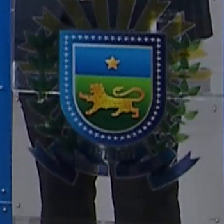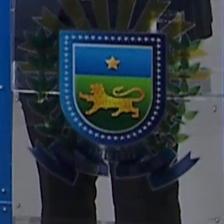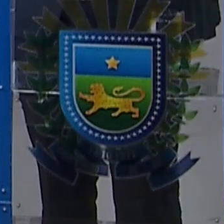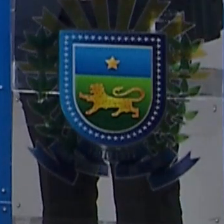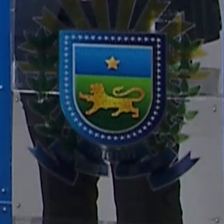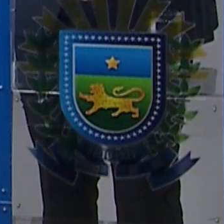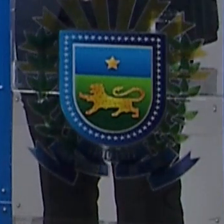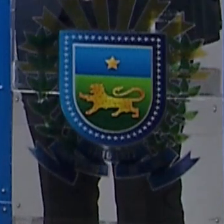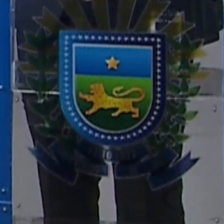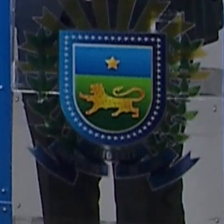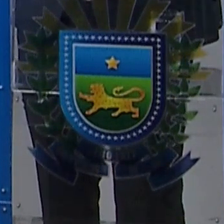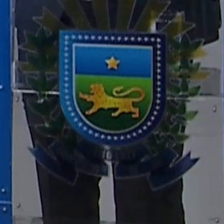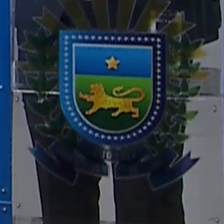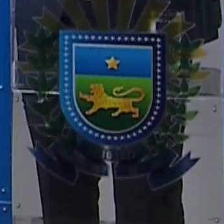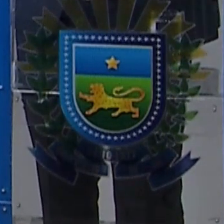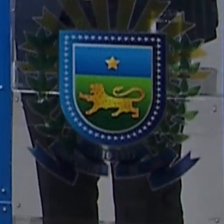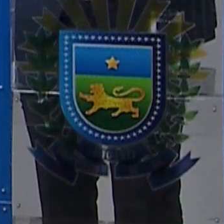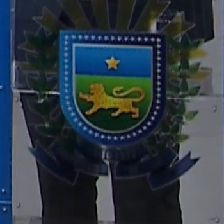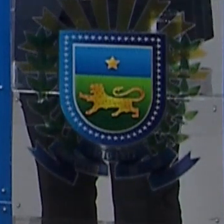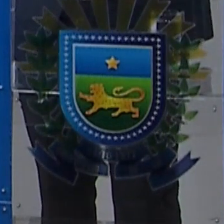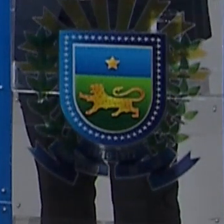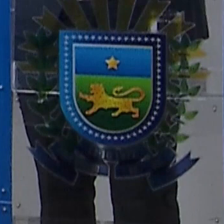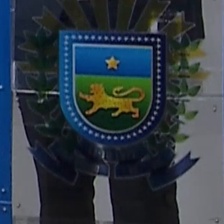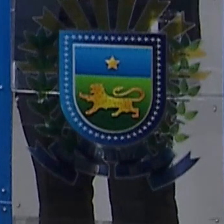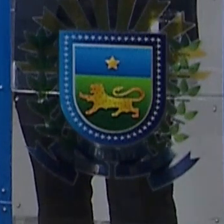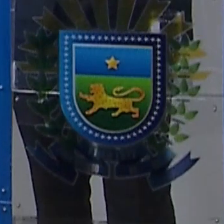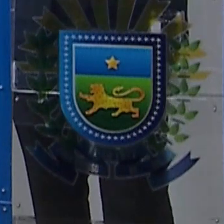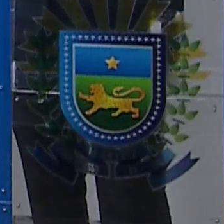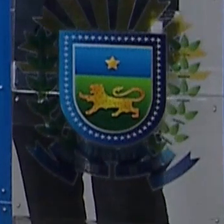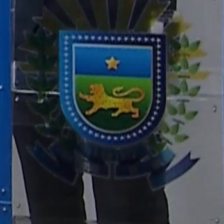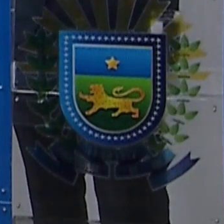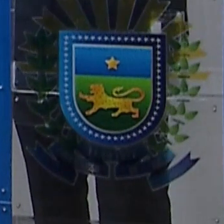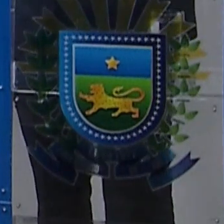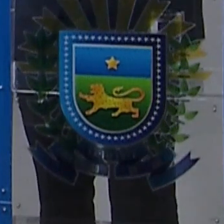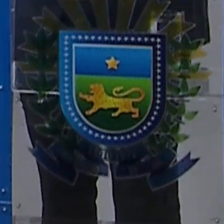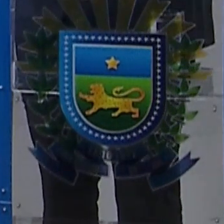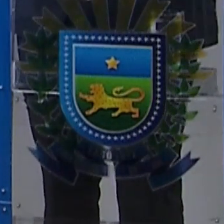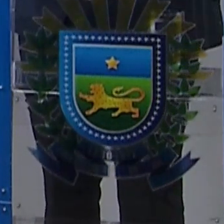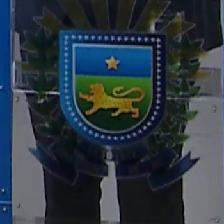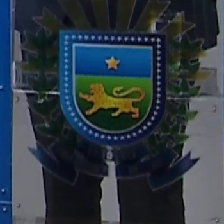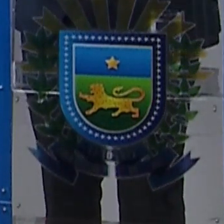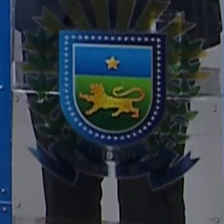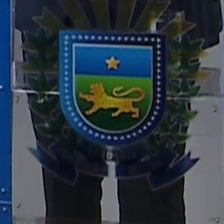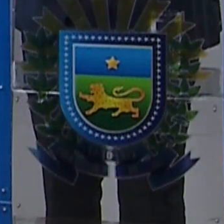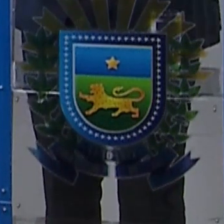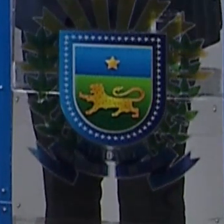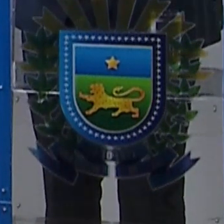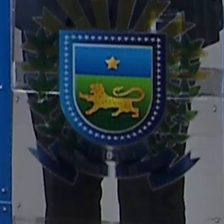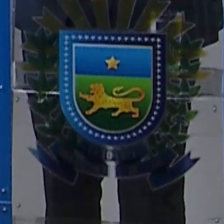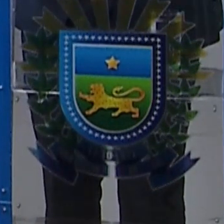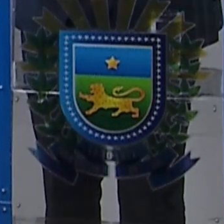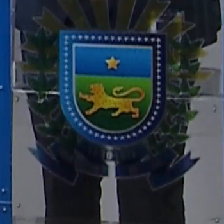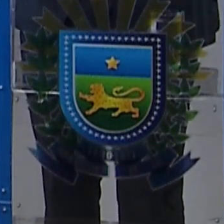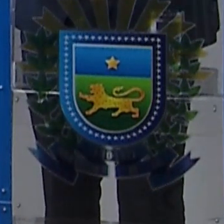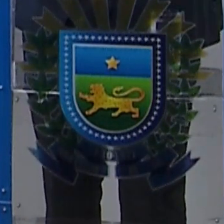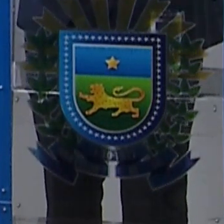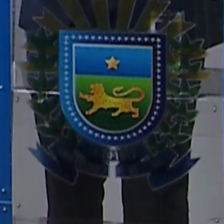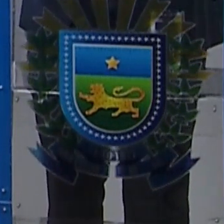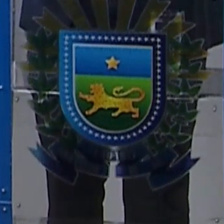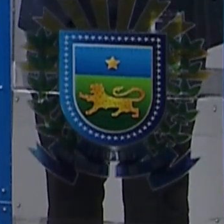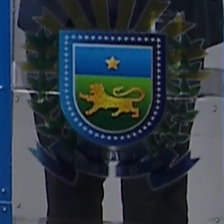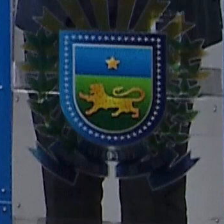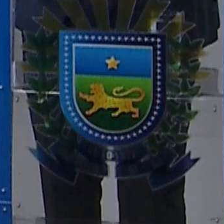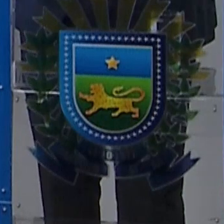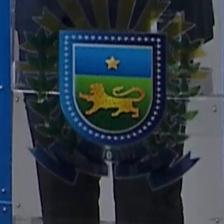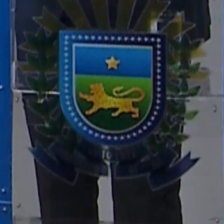trabalhos aqui na Assembleia Legislativa de Mato Grosso do Sul, dos trabalhos do ano de 2024, segundo ano do mandato